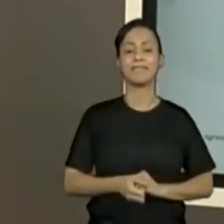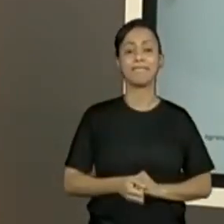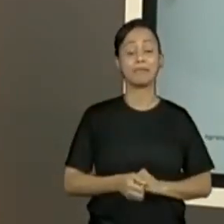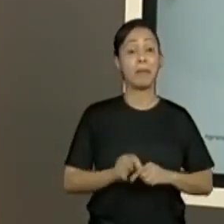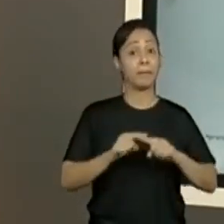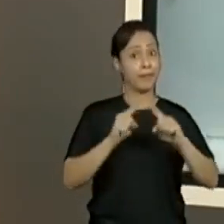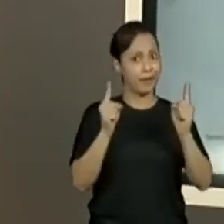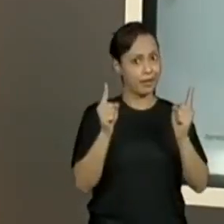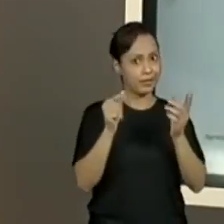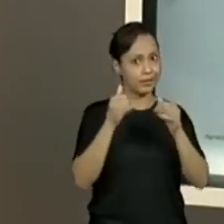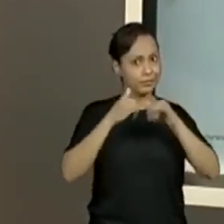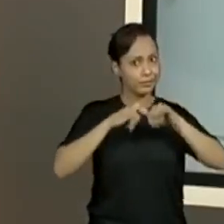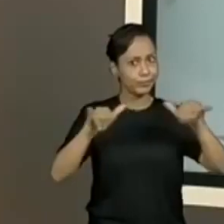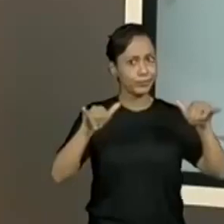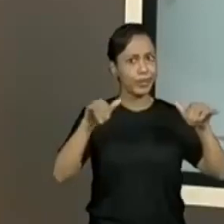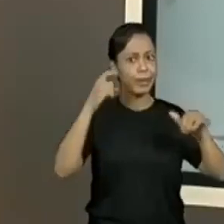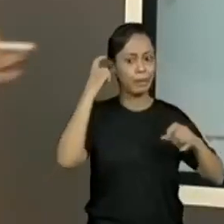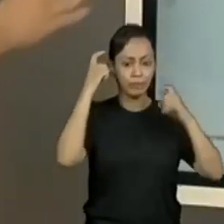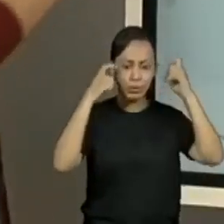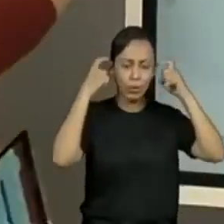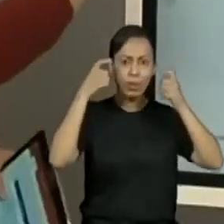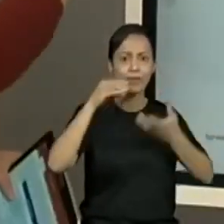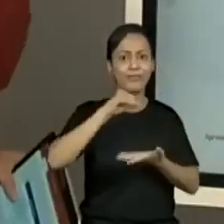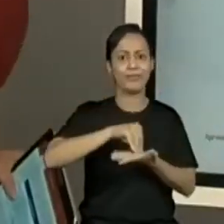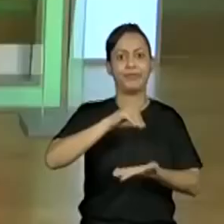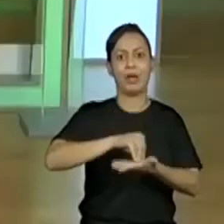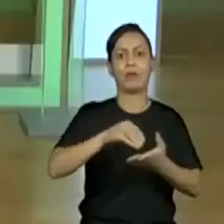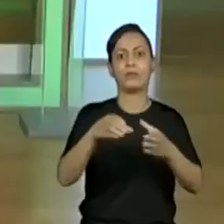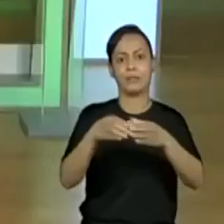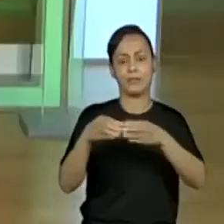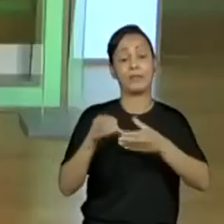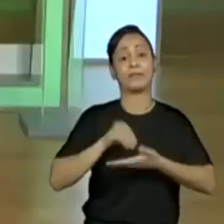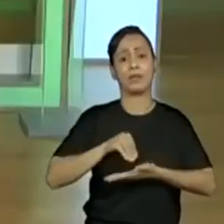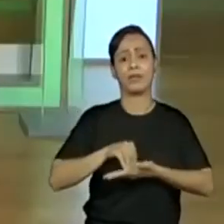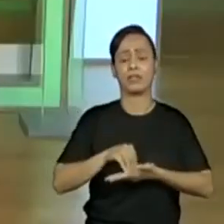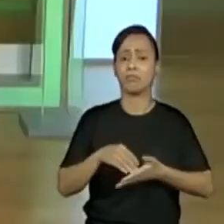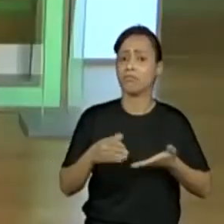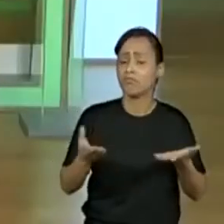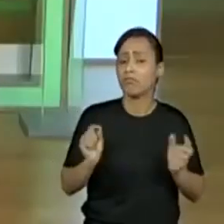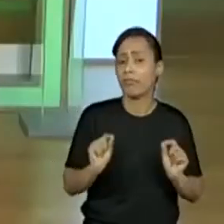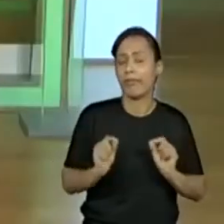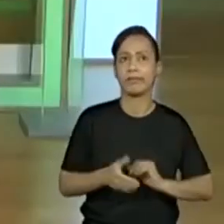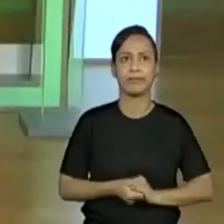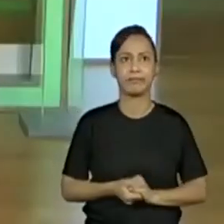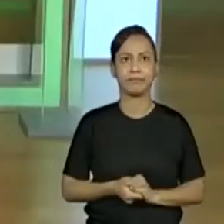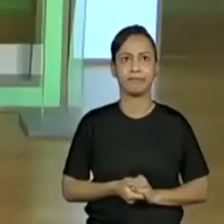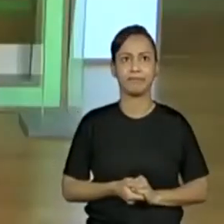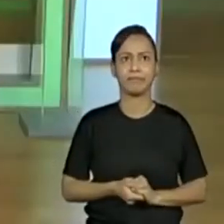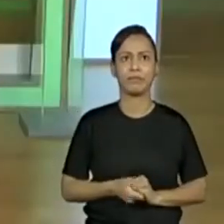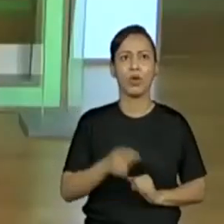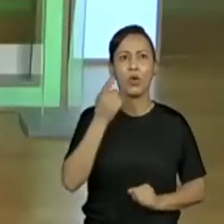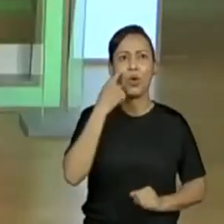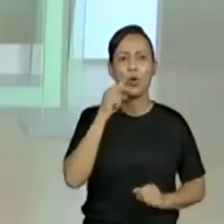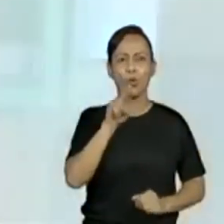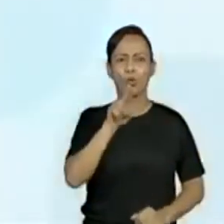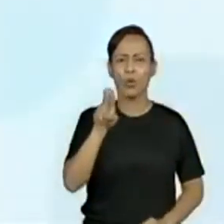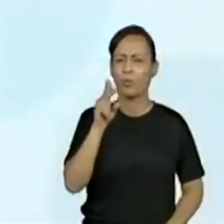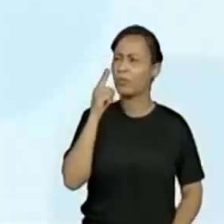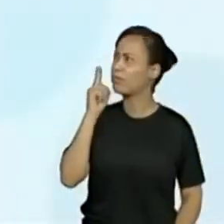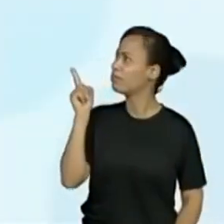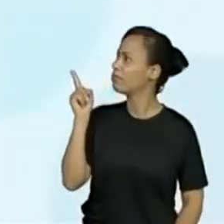preocupados que no balanço não deve ter aparecido todos que eles precisam. Olha lá. Tem um outro que aparece,